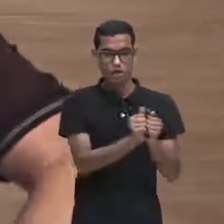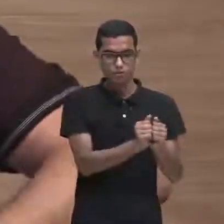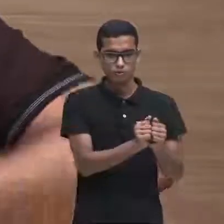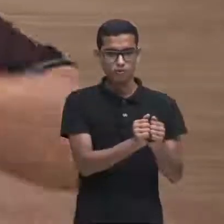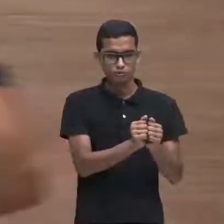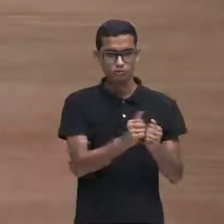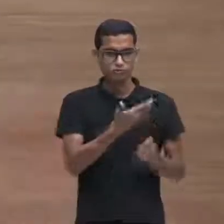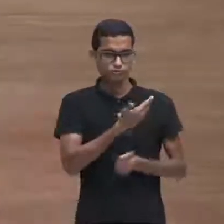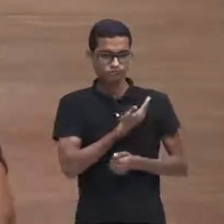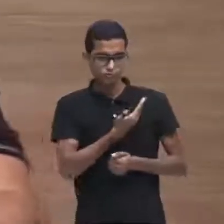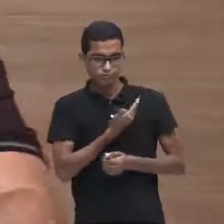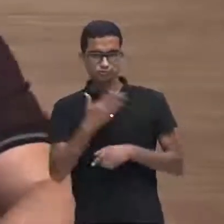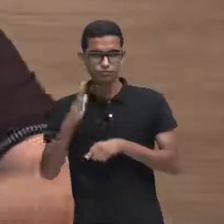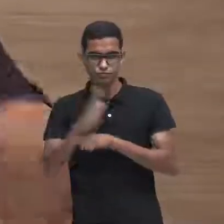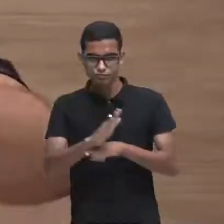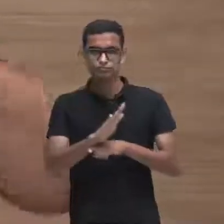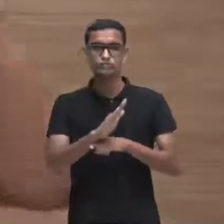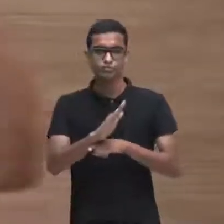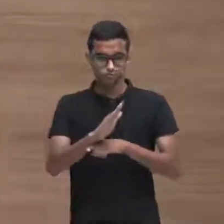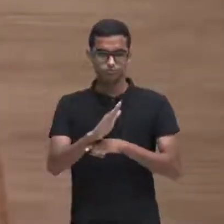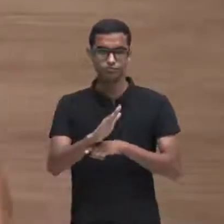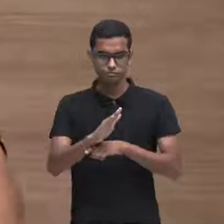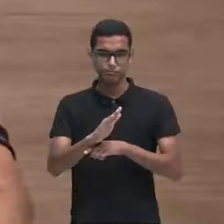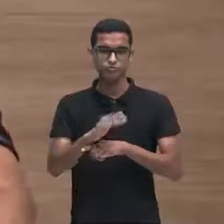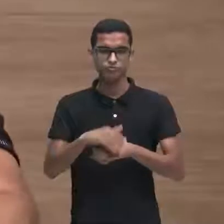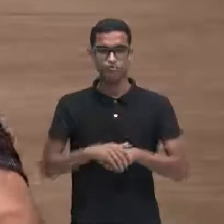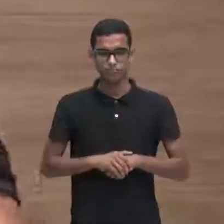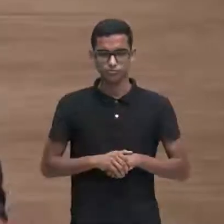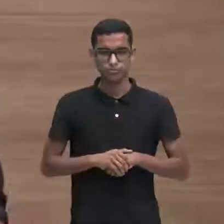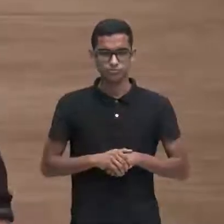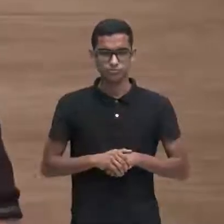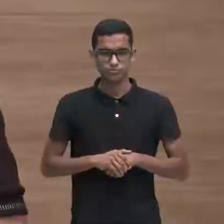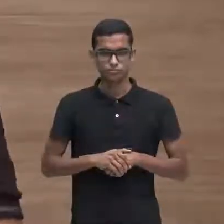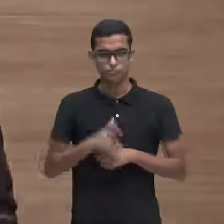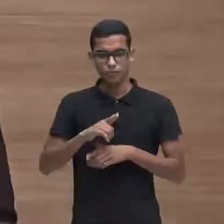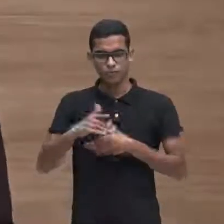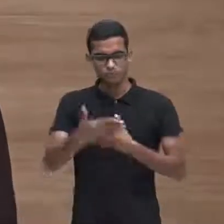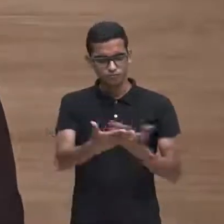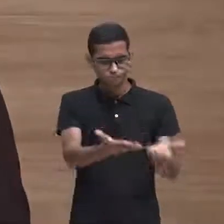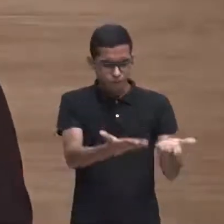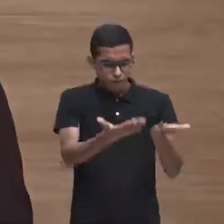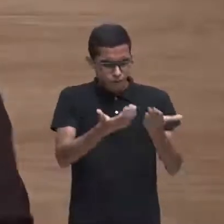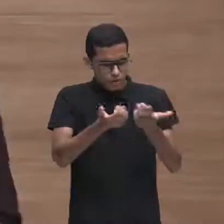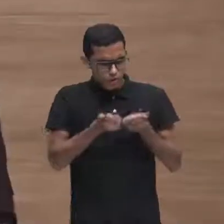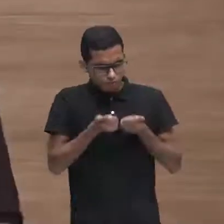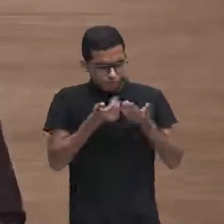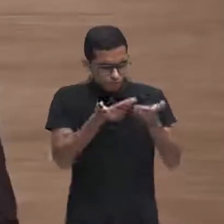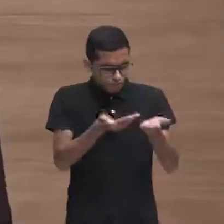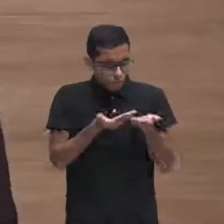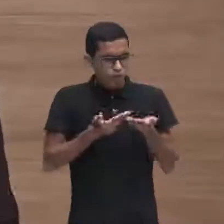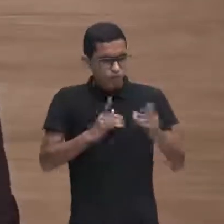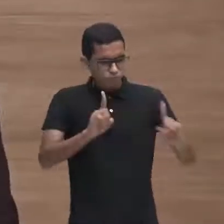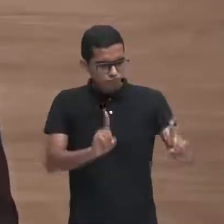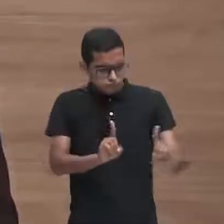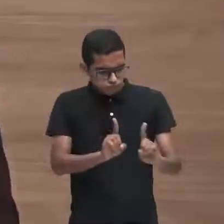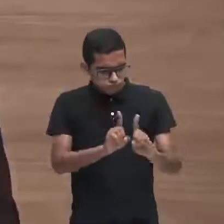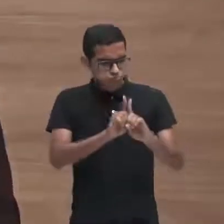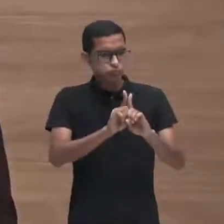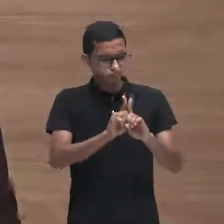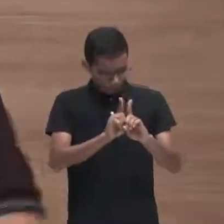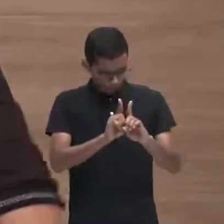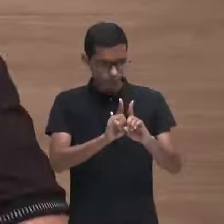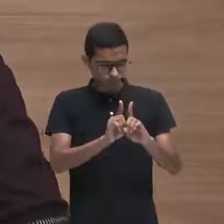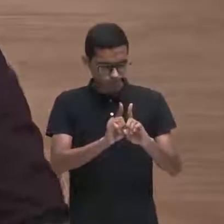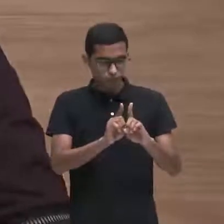confidente, ela acolheu, obrigado, ela acolheu, não é? a Neuza, e Neuza conseguiu perceber